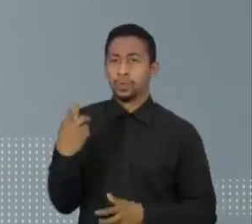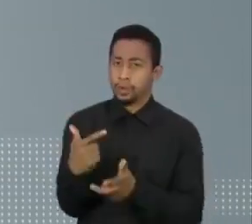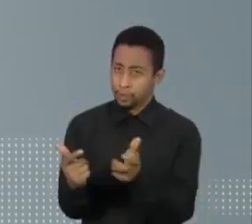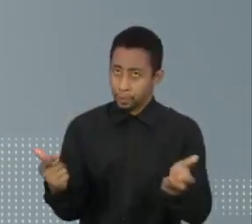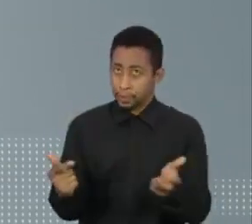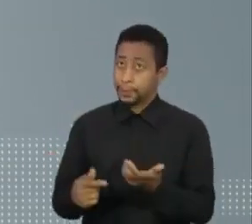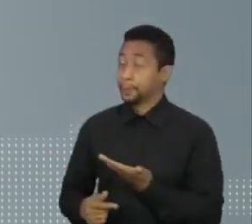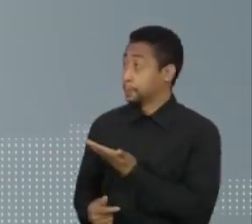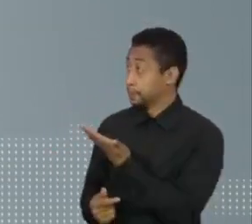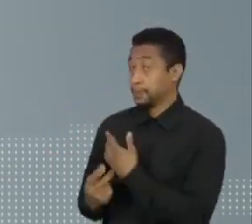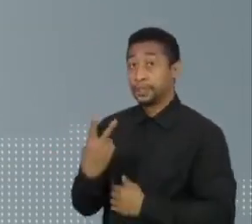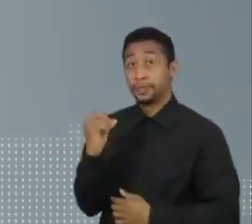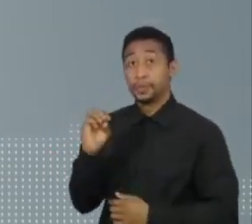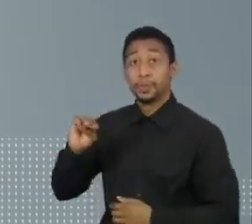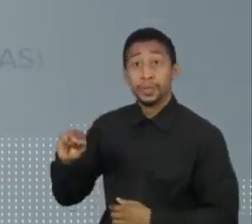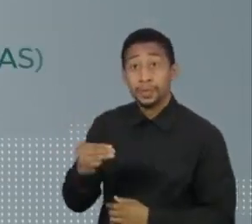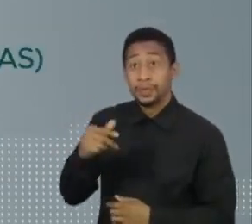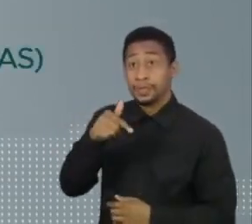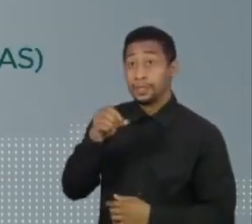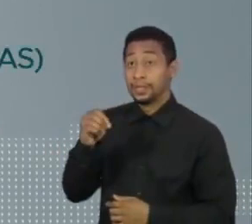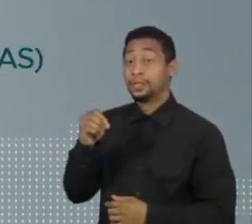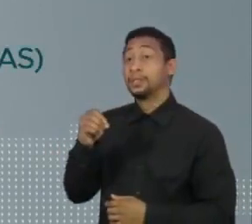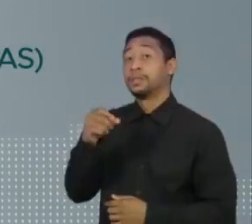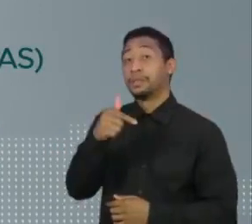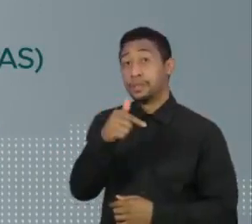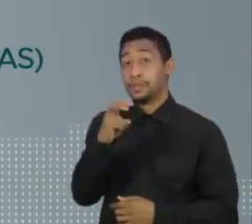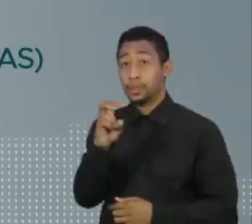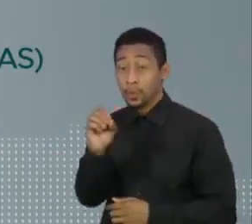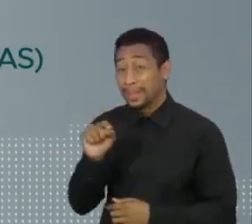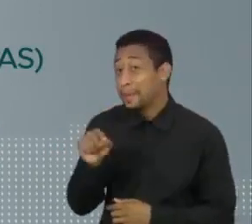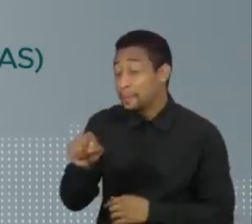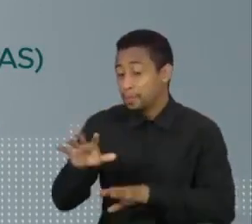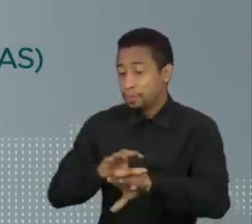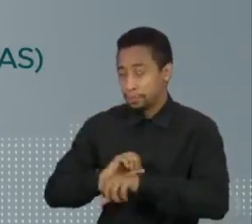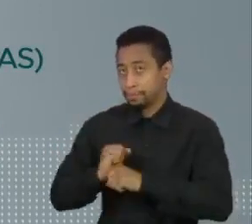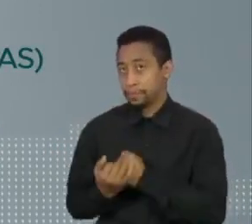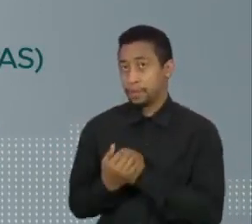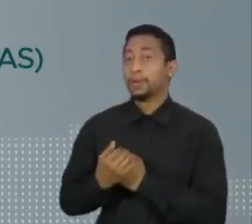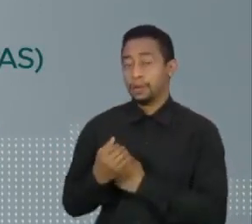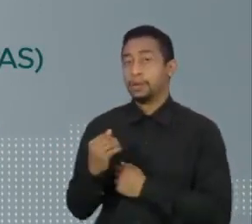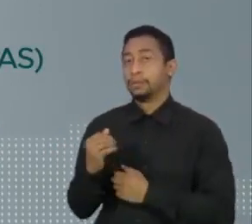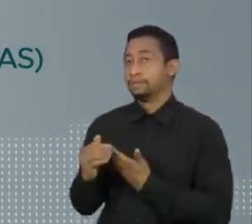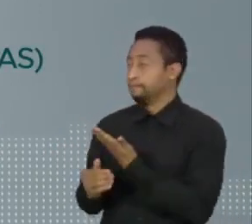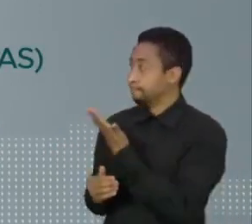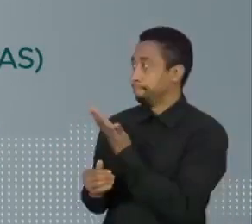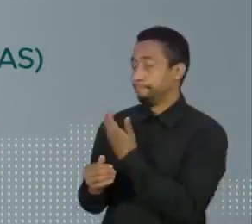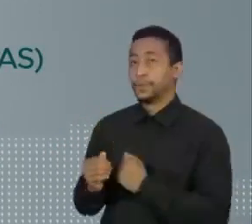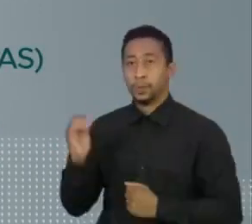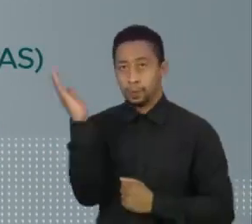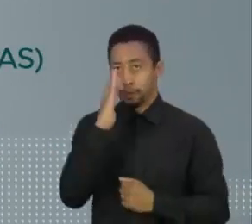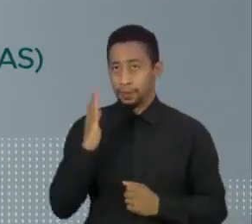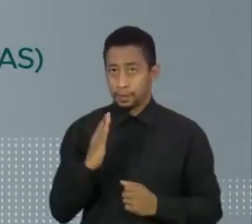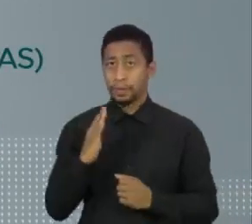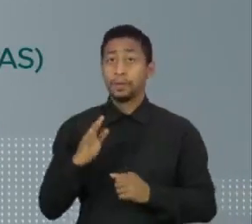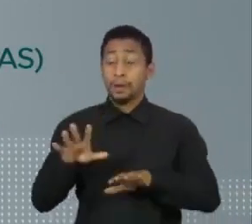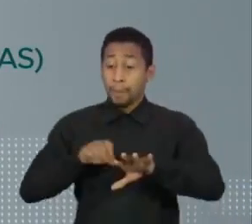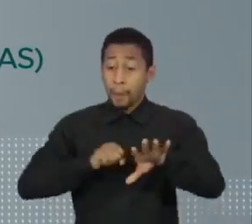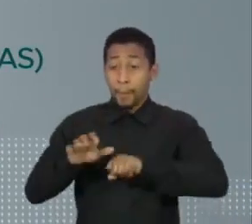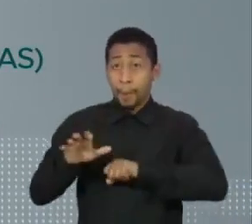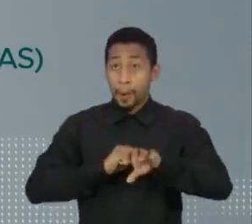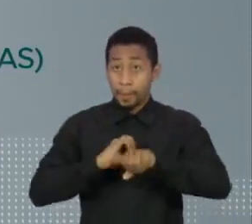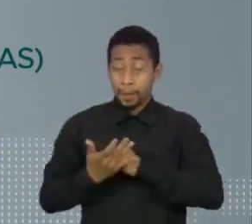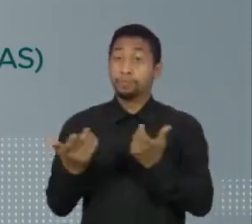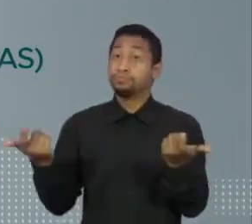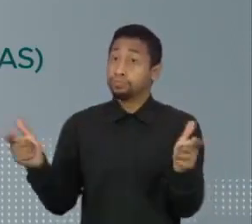país tem mais de 20 milhões e 750 mil infectados pela Covid-19. A média de casos segue